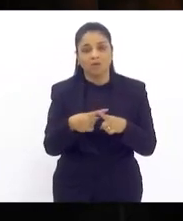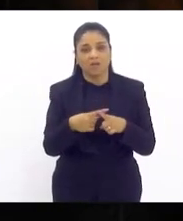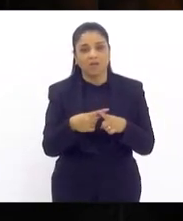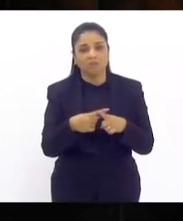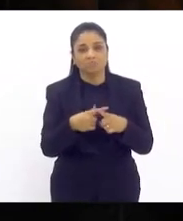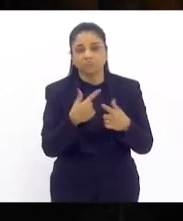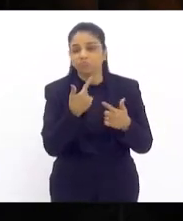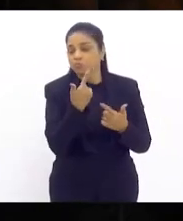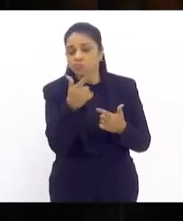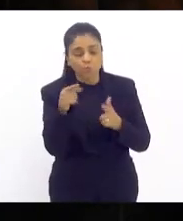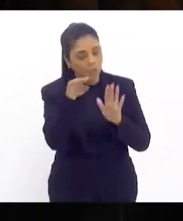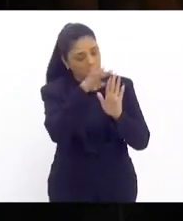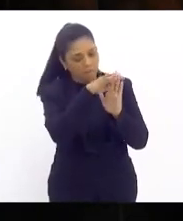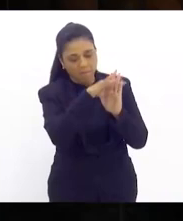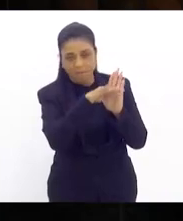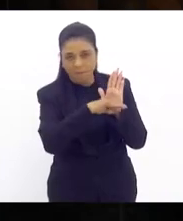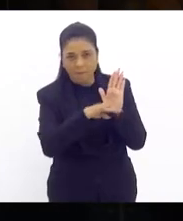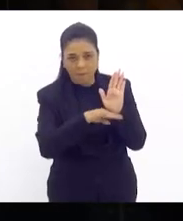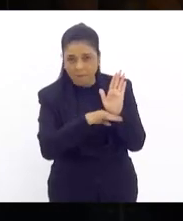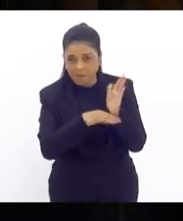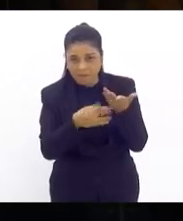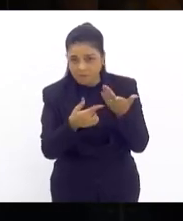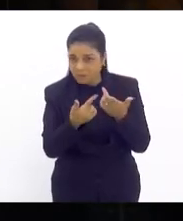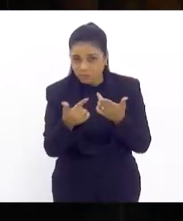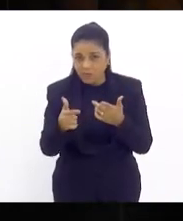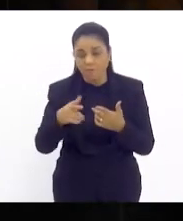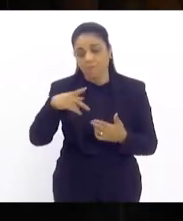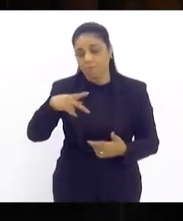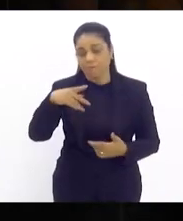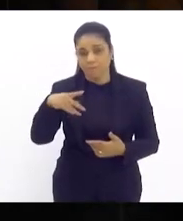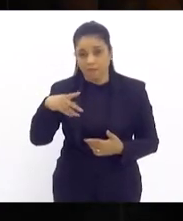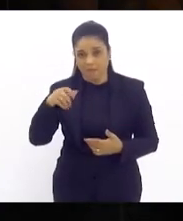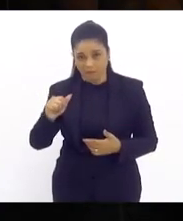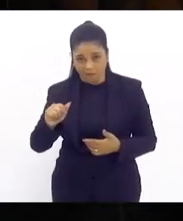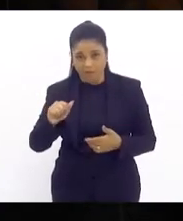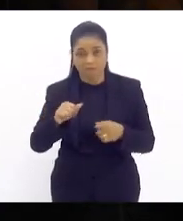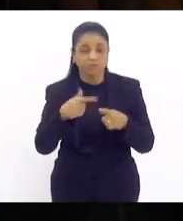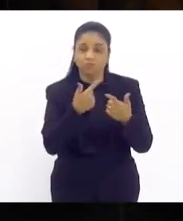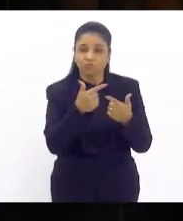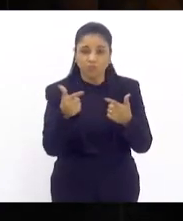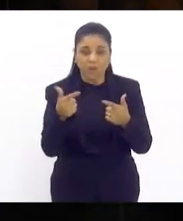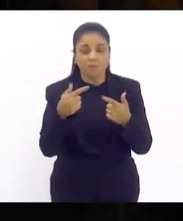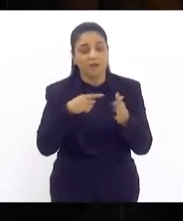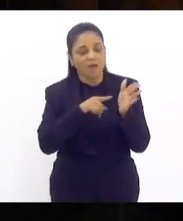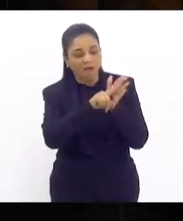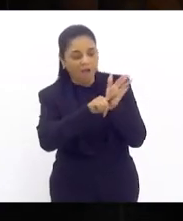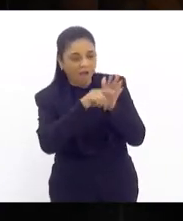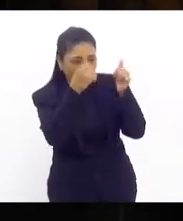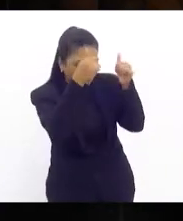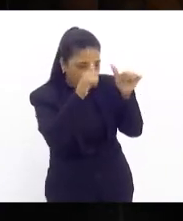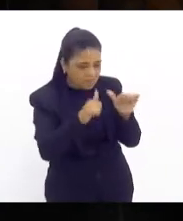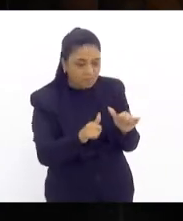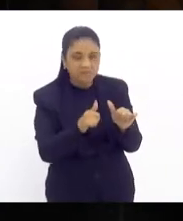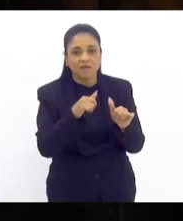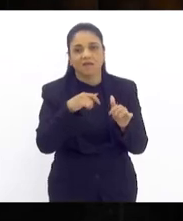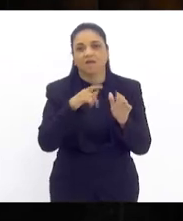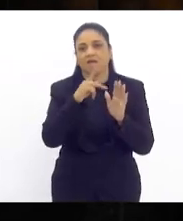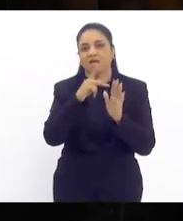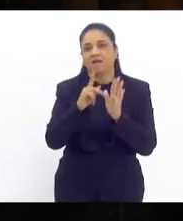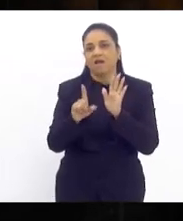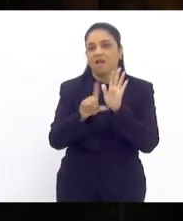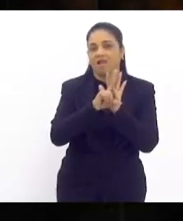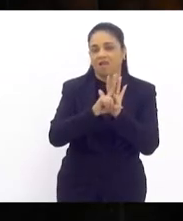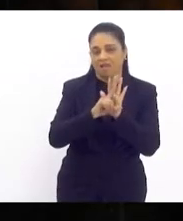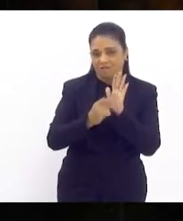previsões apresentadas pelo PPA para que a gente pudesse analisar a LDO mas a gente está entendendo